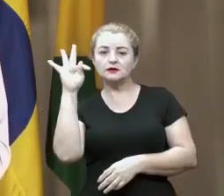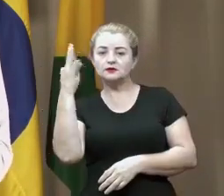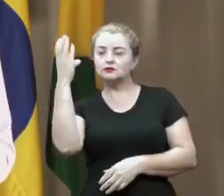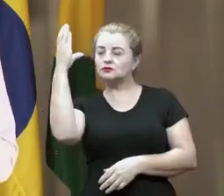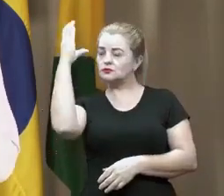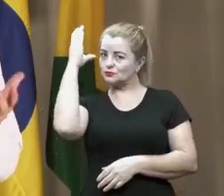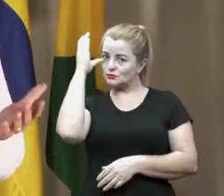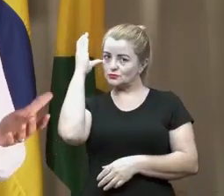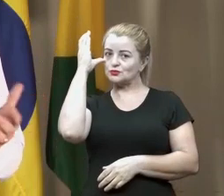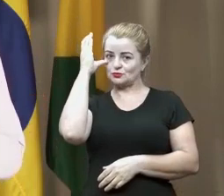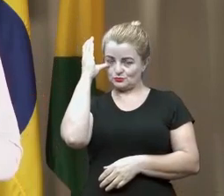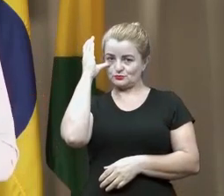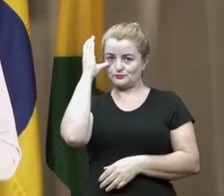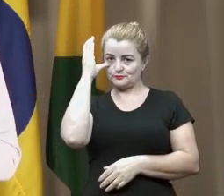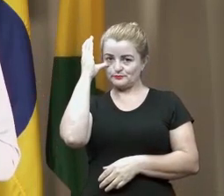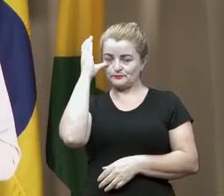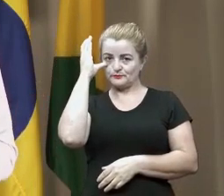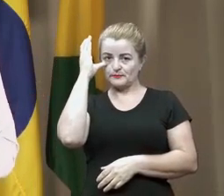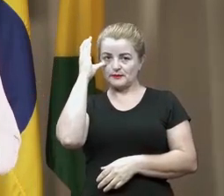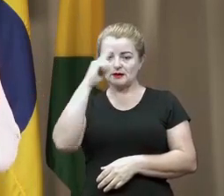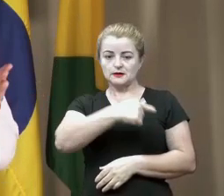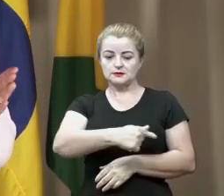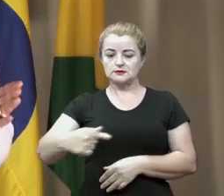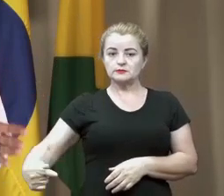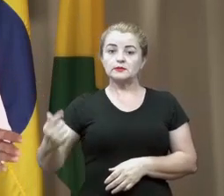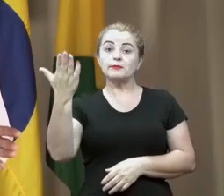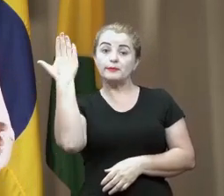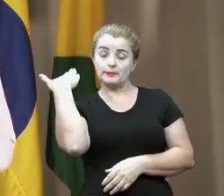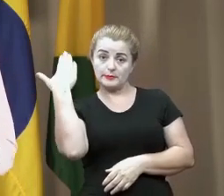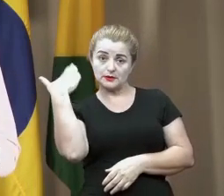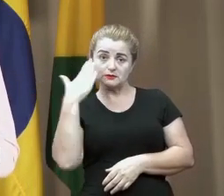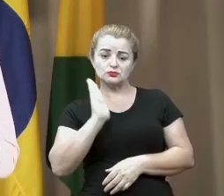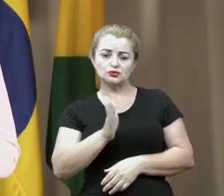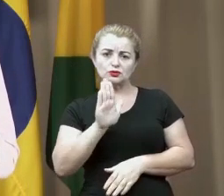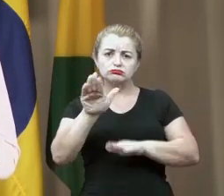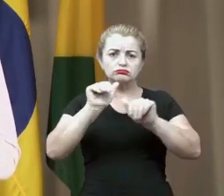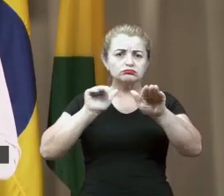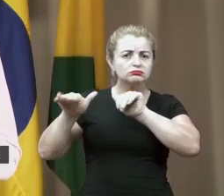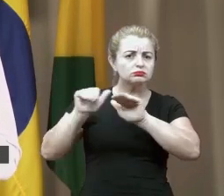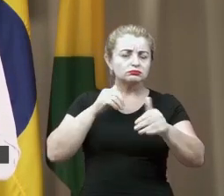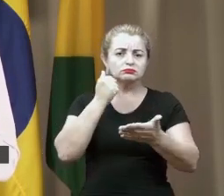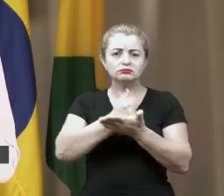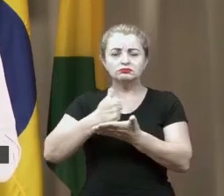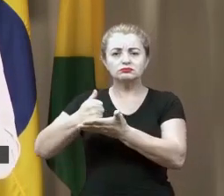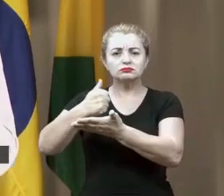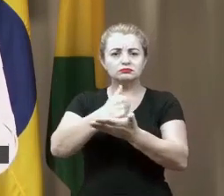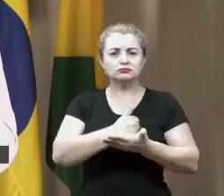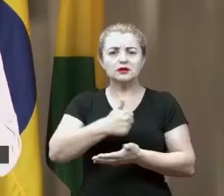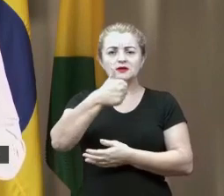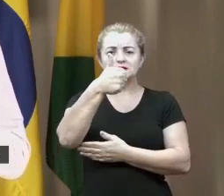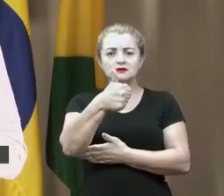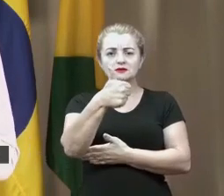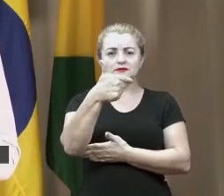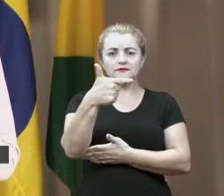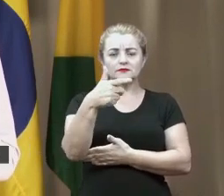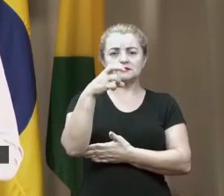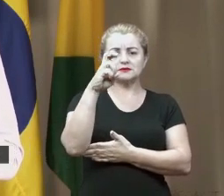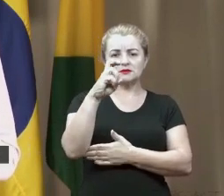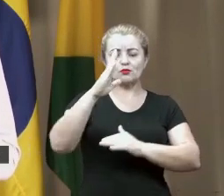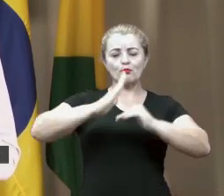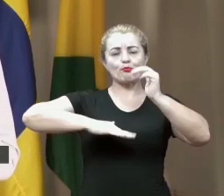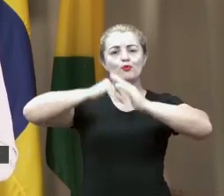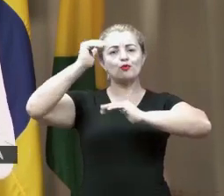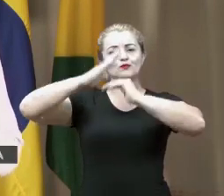Tarauacá e Cruzeiro do Sul. Na última semana, já havíamos convocado mais 125